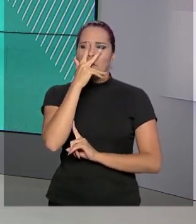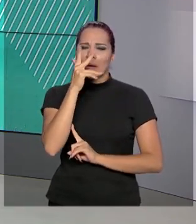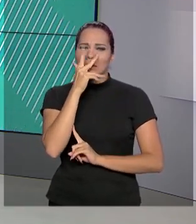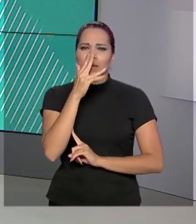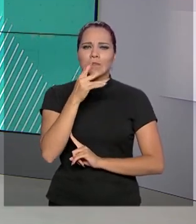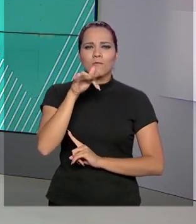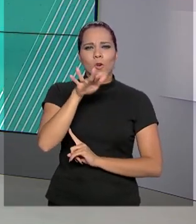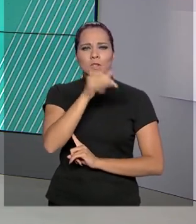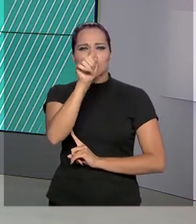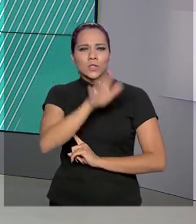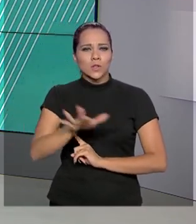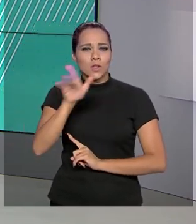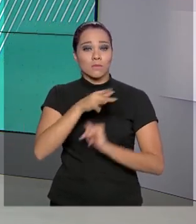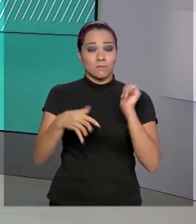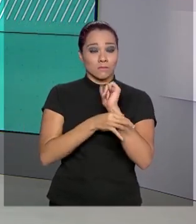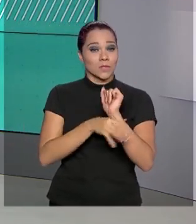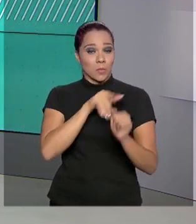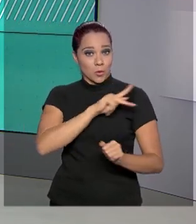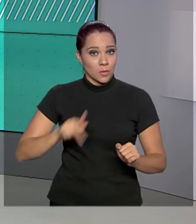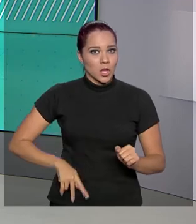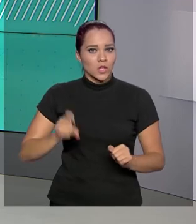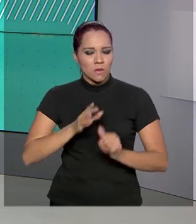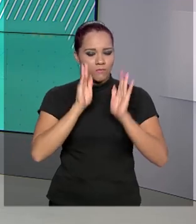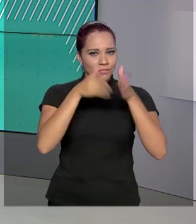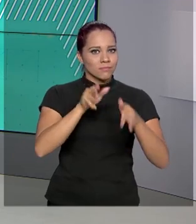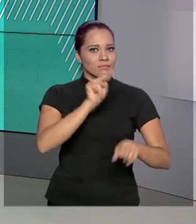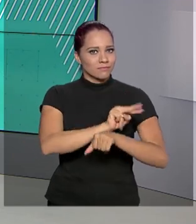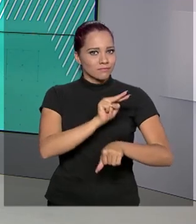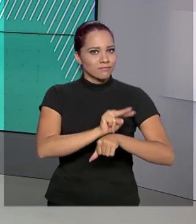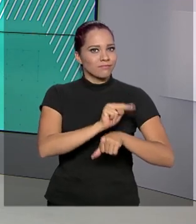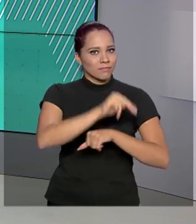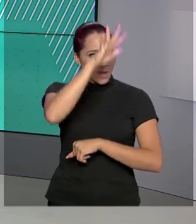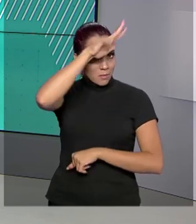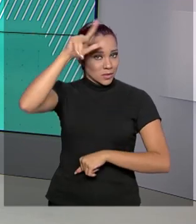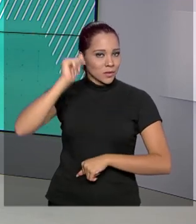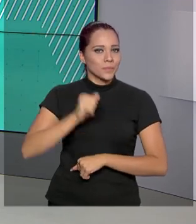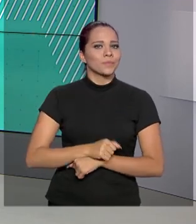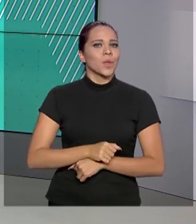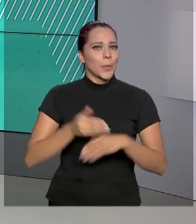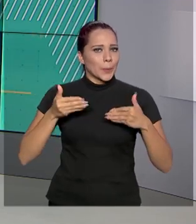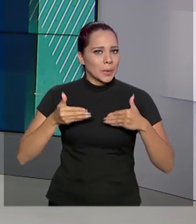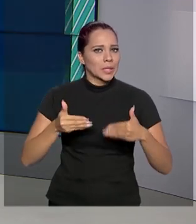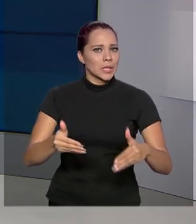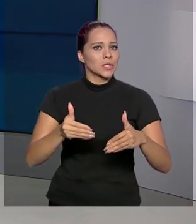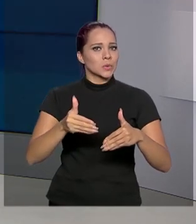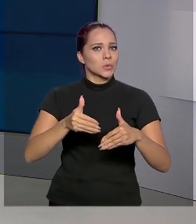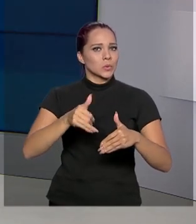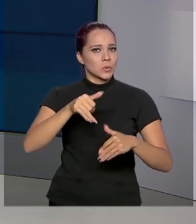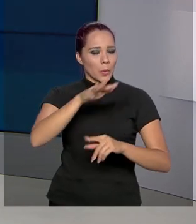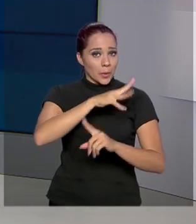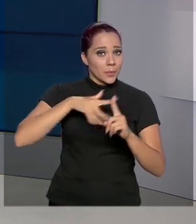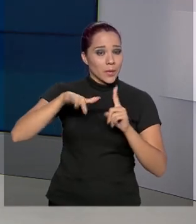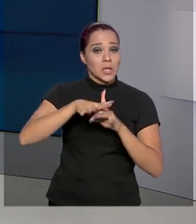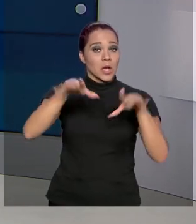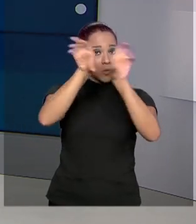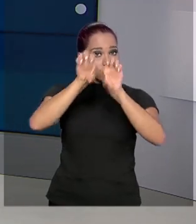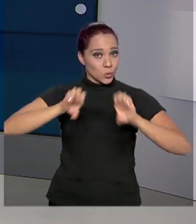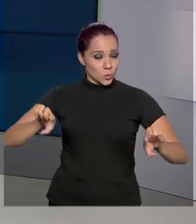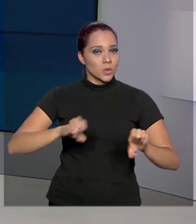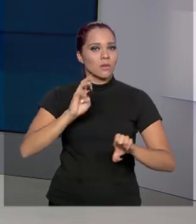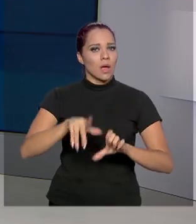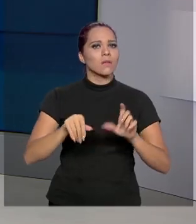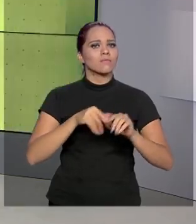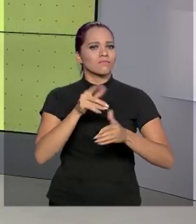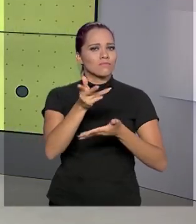de Segurança Pública, mas voltada à proteção da Amazônia. Segundo o ministro do Meio Ambiente, Ricardo Salles, a estrutura da força está